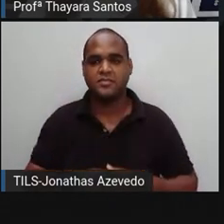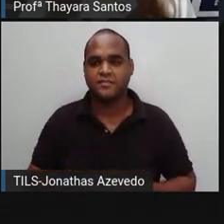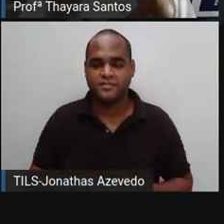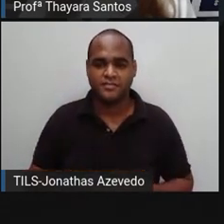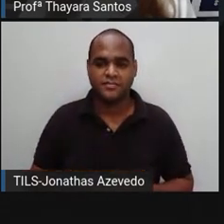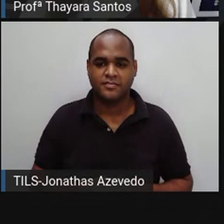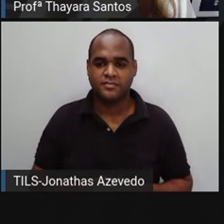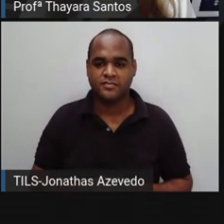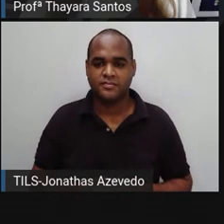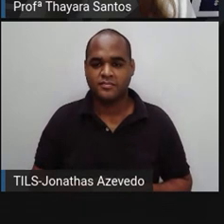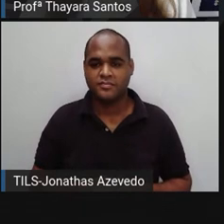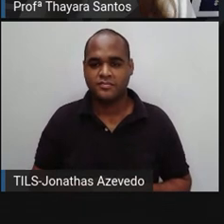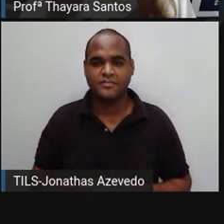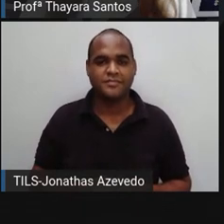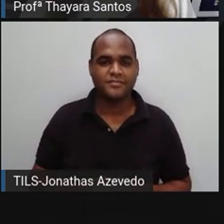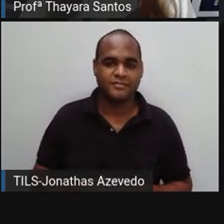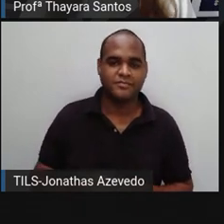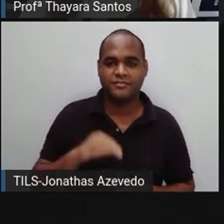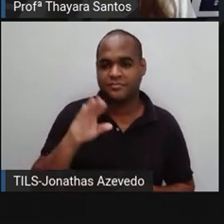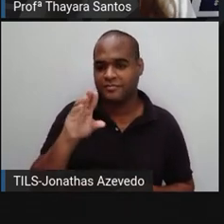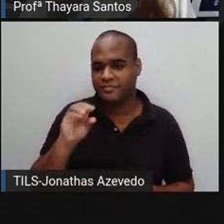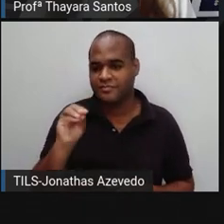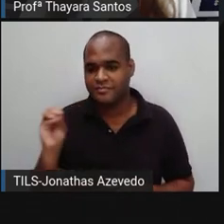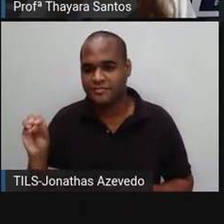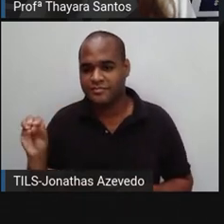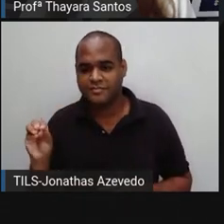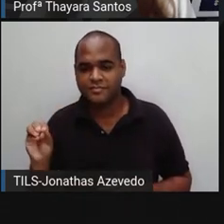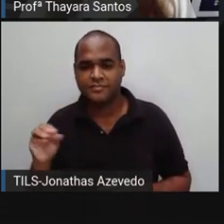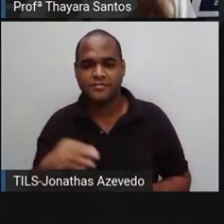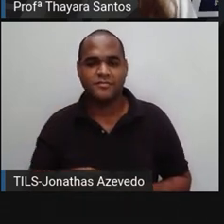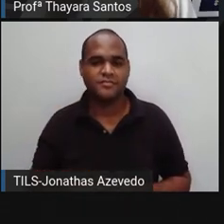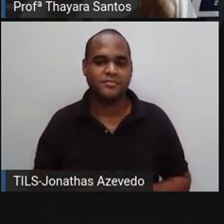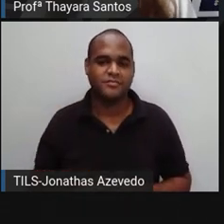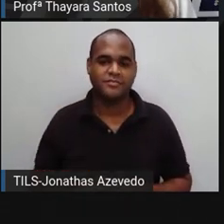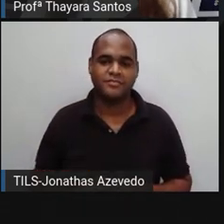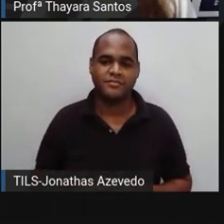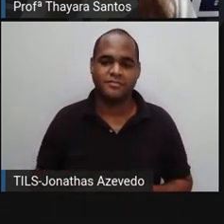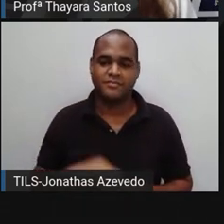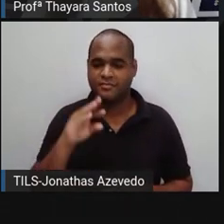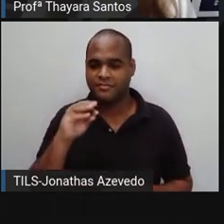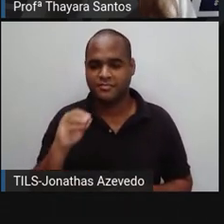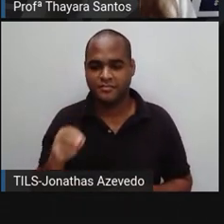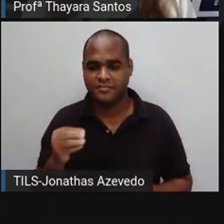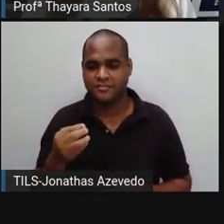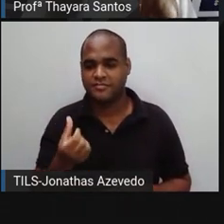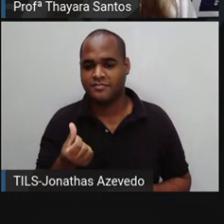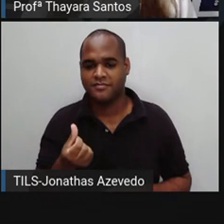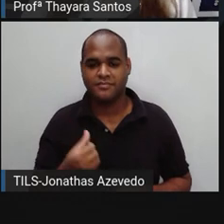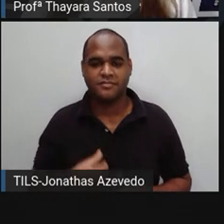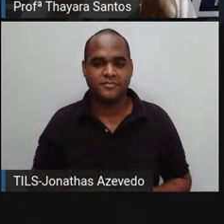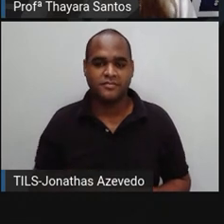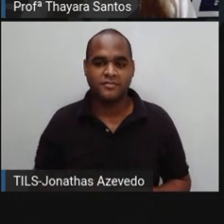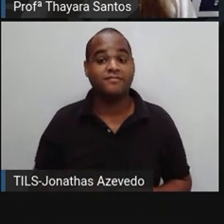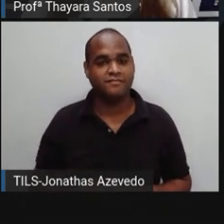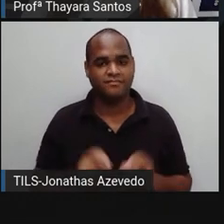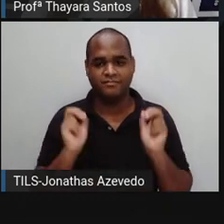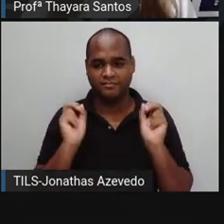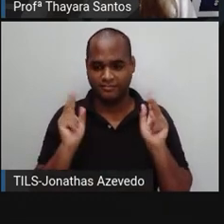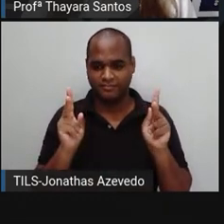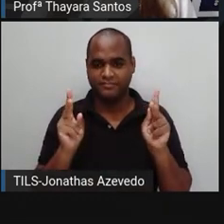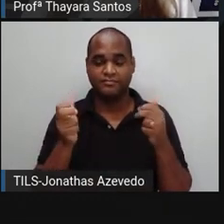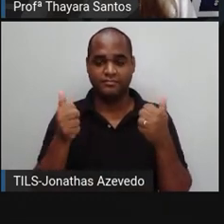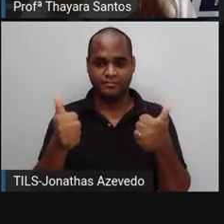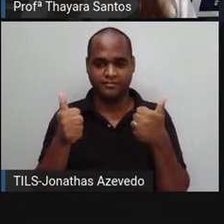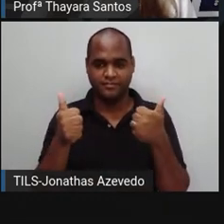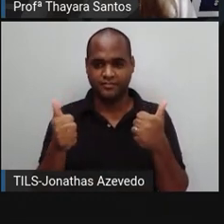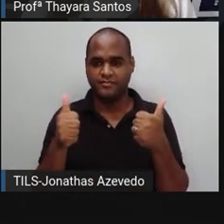esse daqui eu vou colocar aqui, esse aqui e esse eu vou colocar aqui. Pronto. Feito